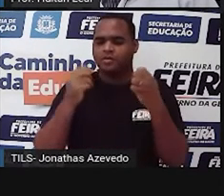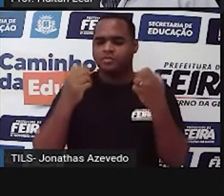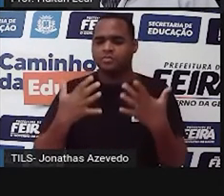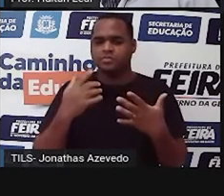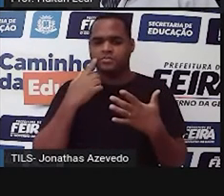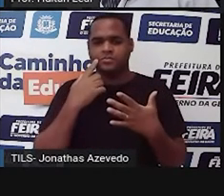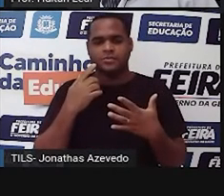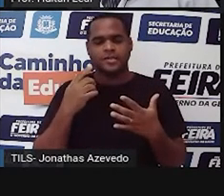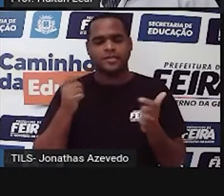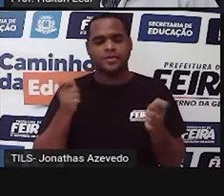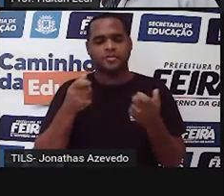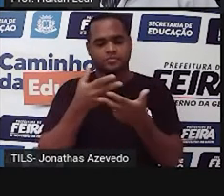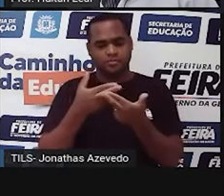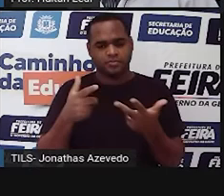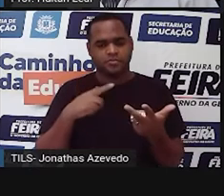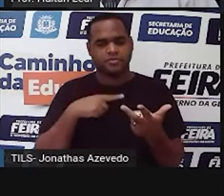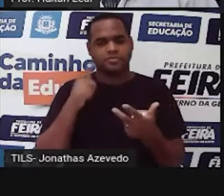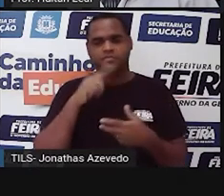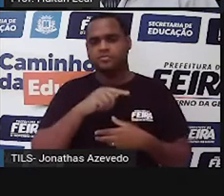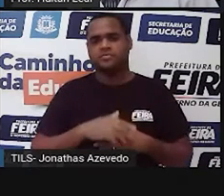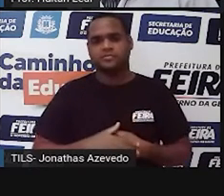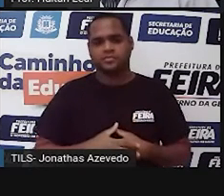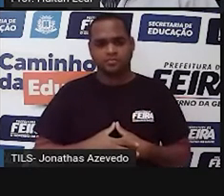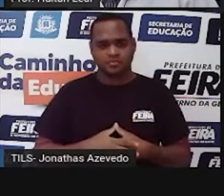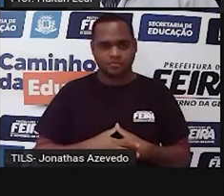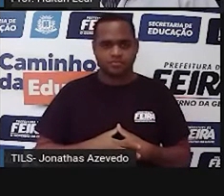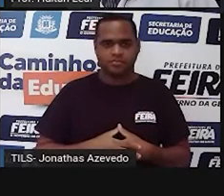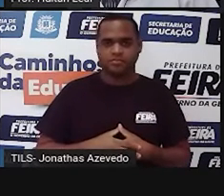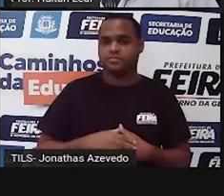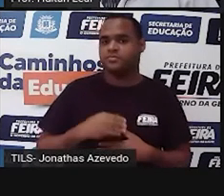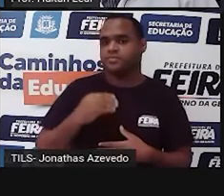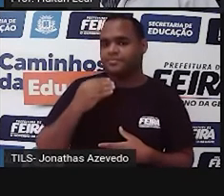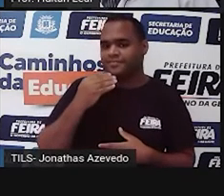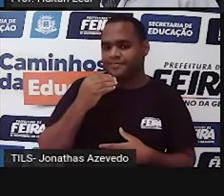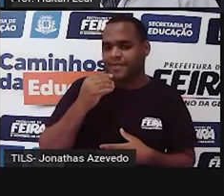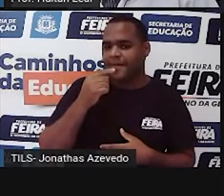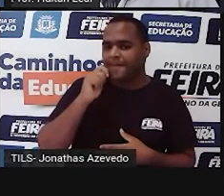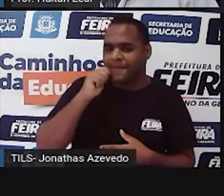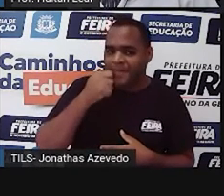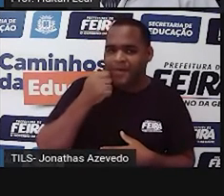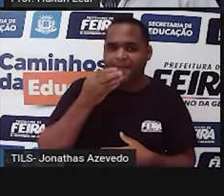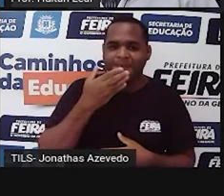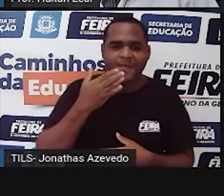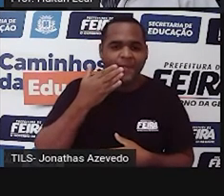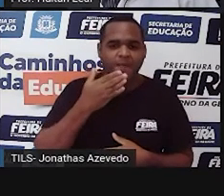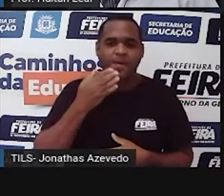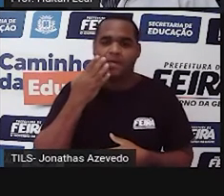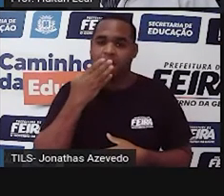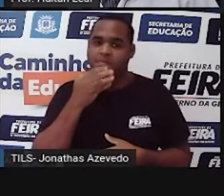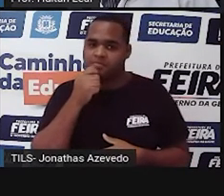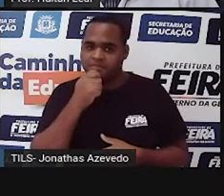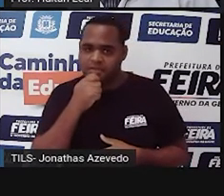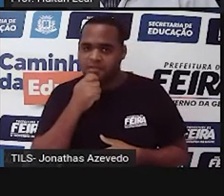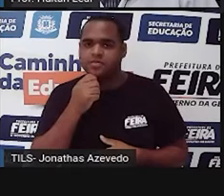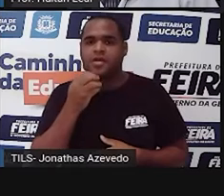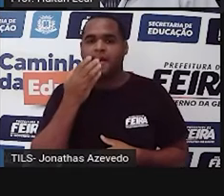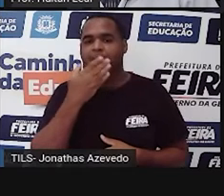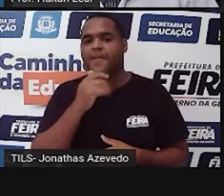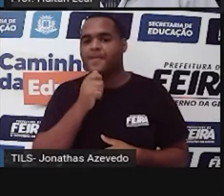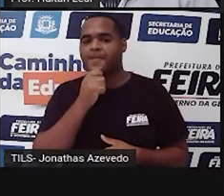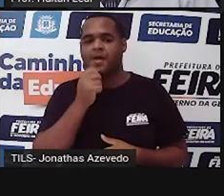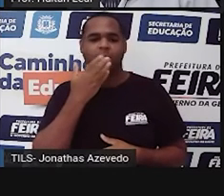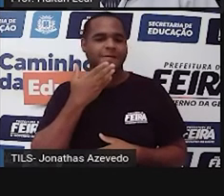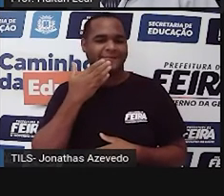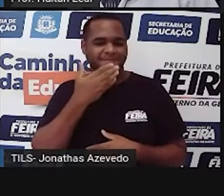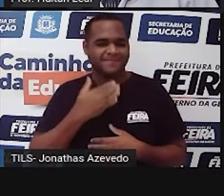exprimir diversos sentidos. Quando se diz pão de mel, pão com mel, pão sem mel. Então, quando eu digo pão